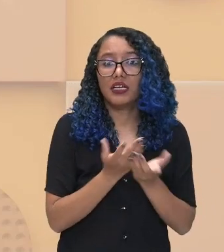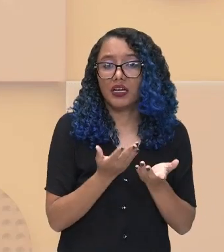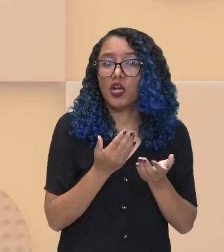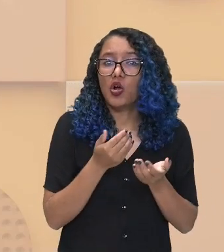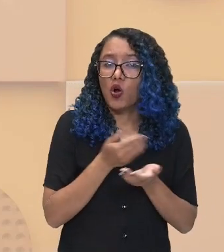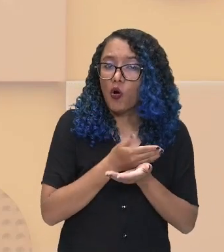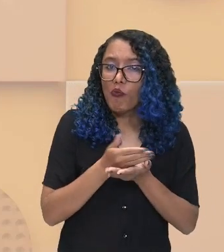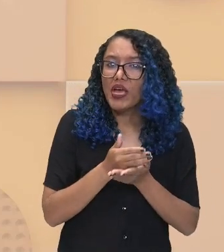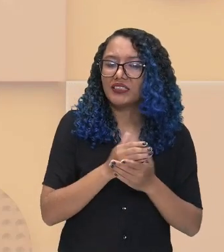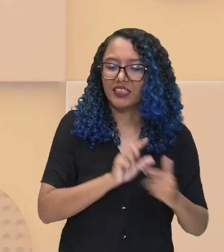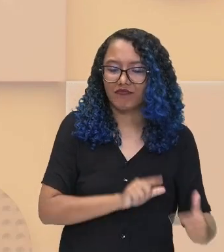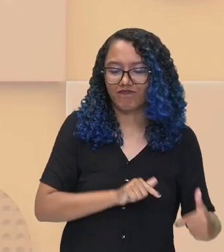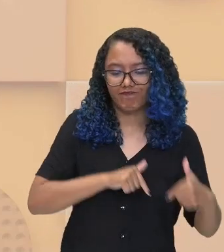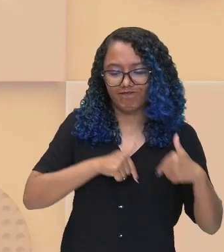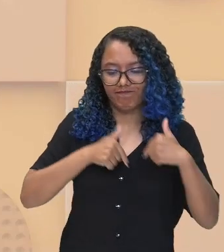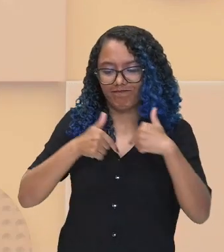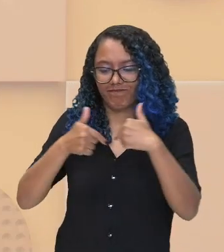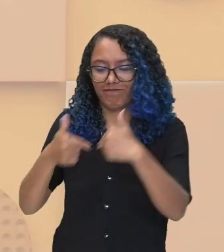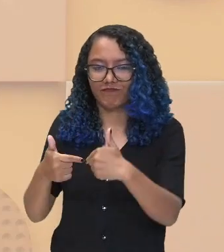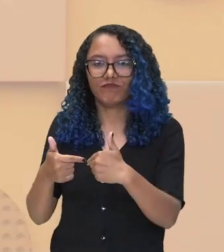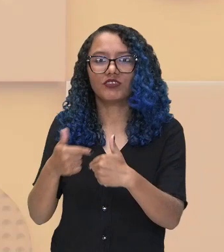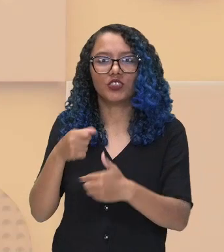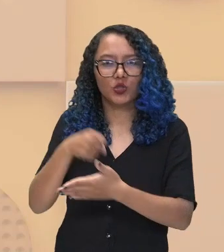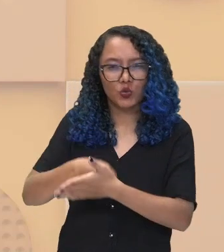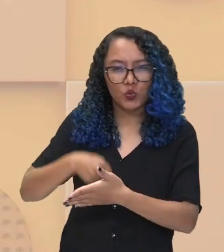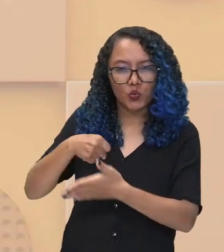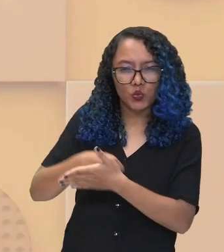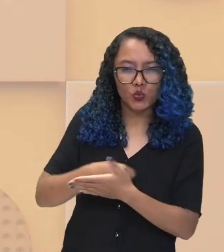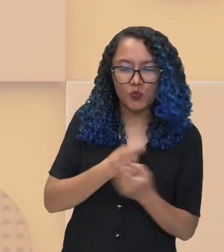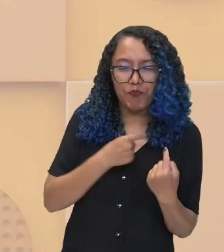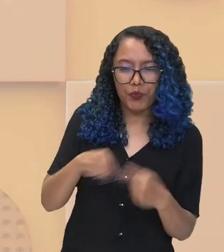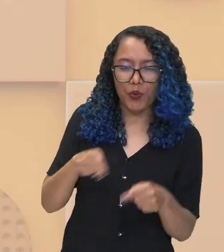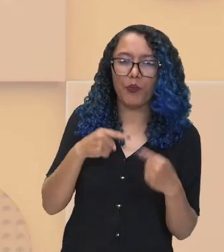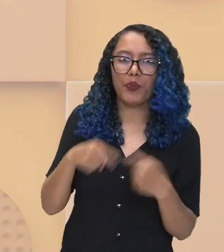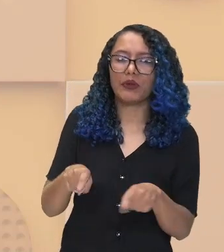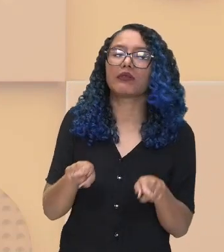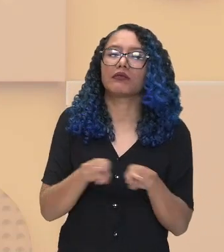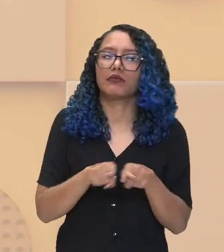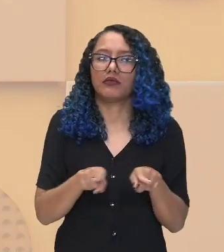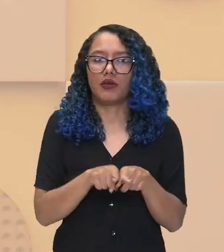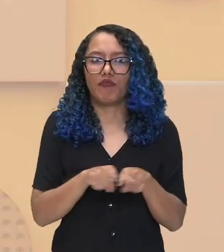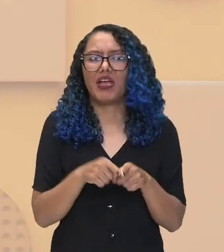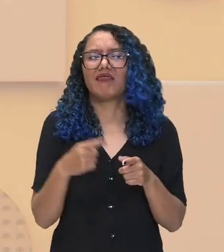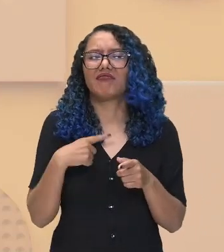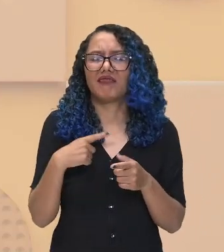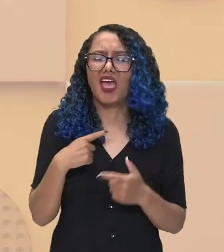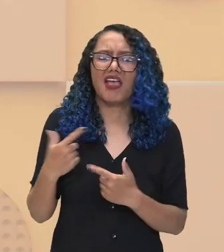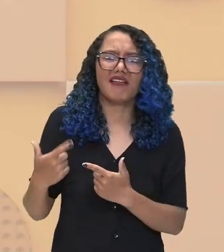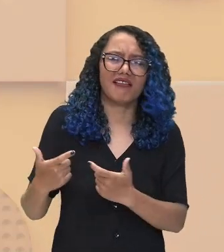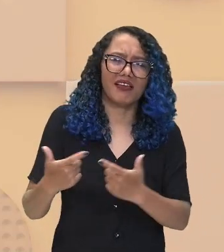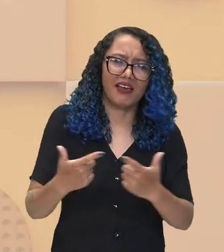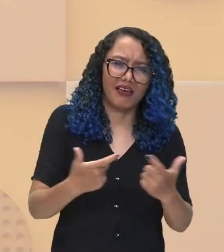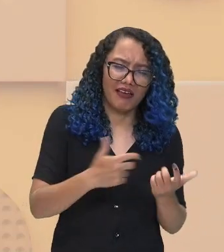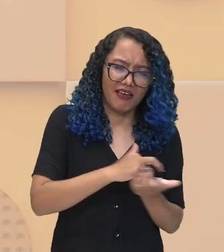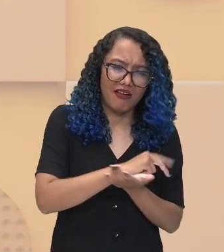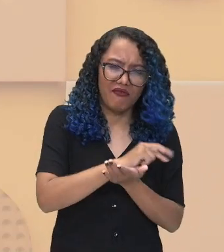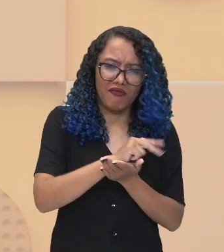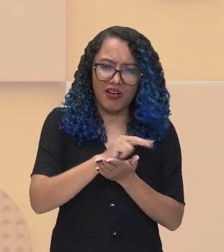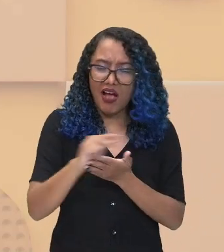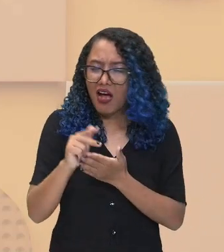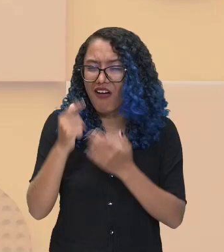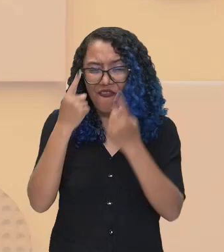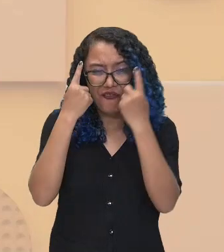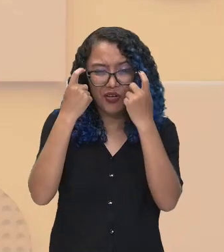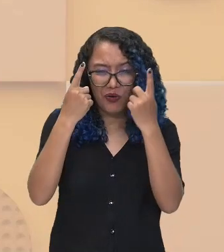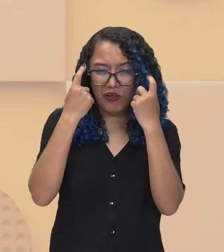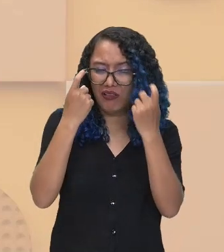em conflito com esses colonos. Vão surgir aí vários movimentos, várias guerras, vários fatores de violência que